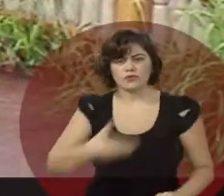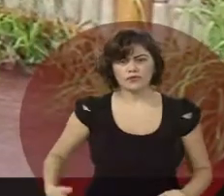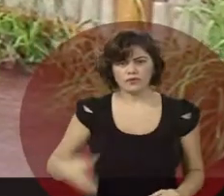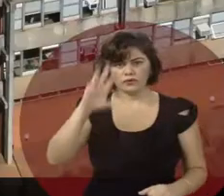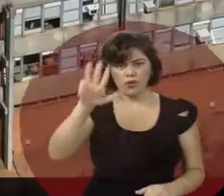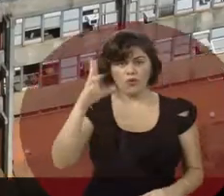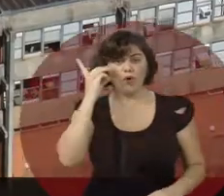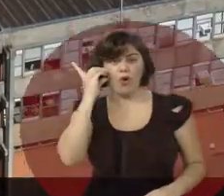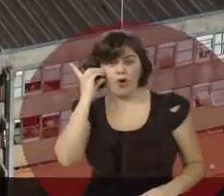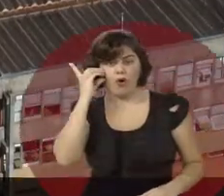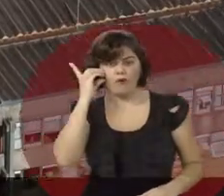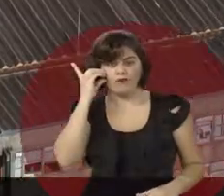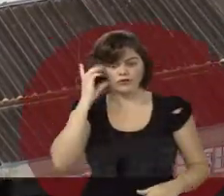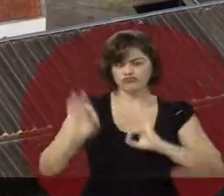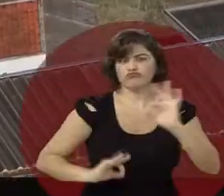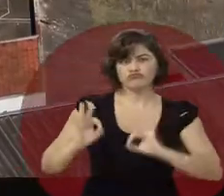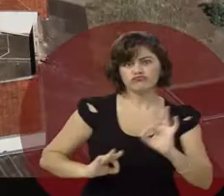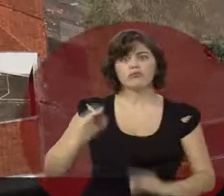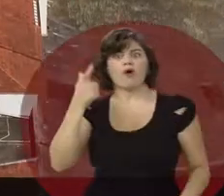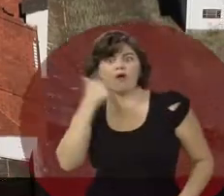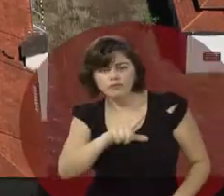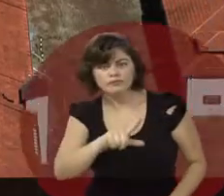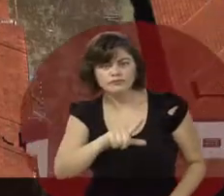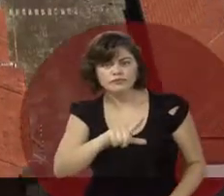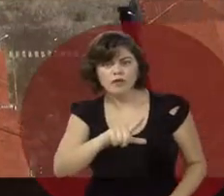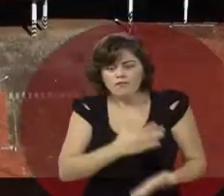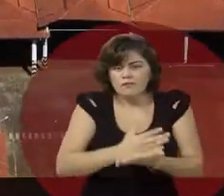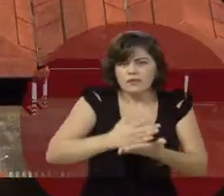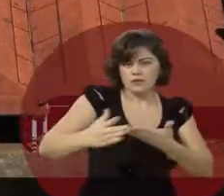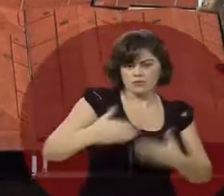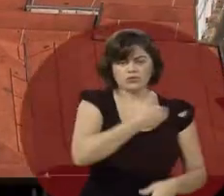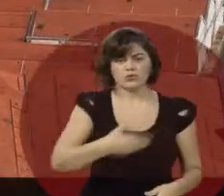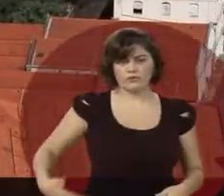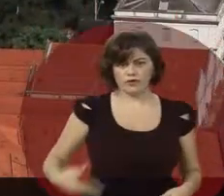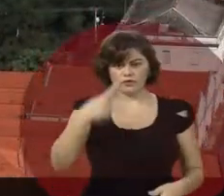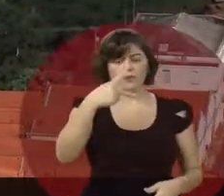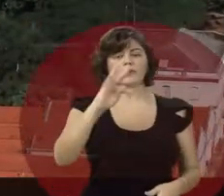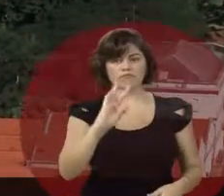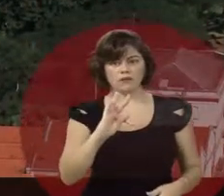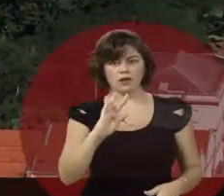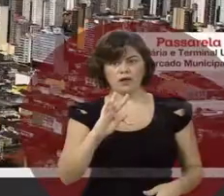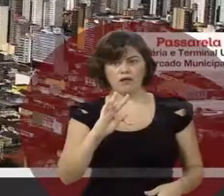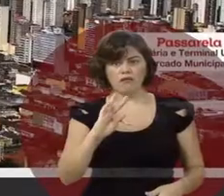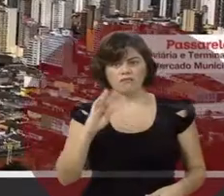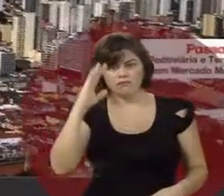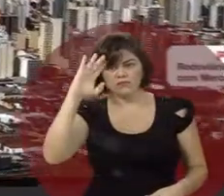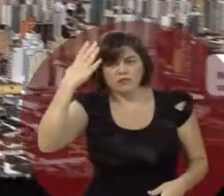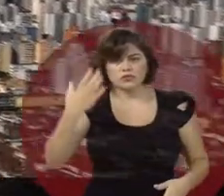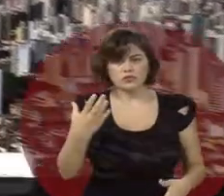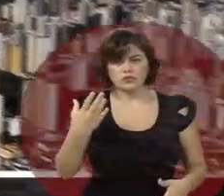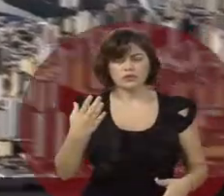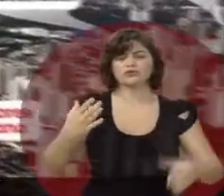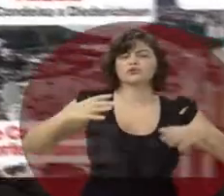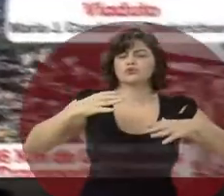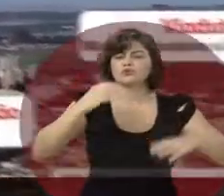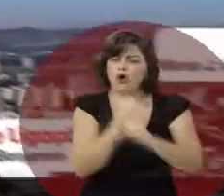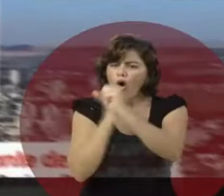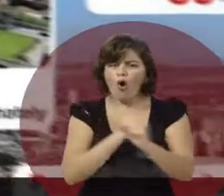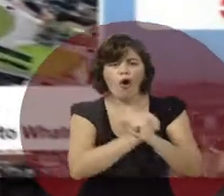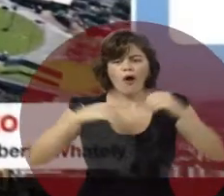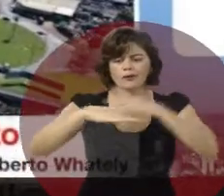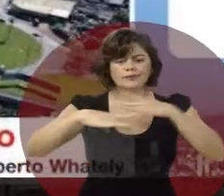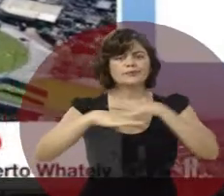de Lula e Dilma foi a concretização deste projeto. A iniciativa dos governos do PT culminou com a inserção das obras de